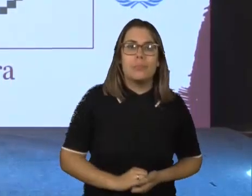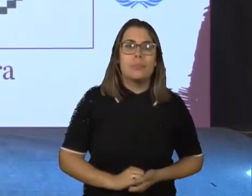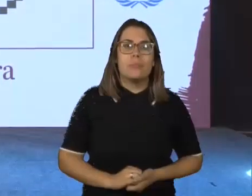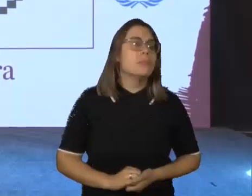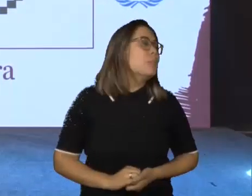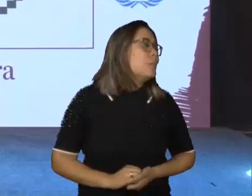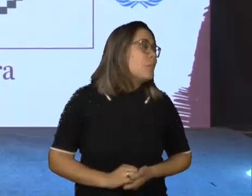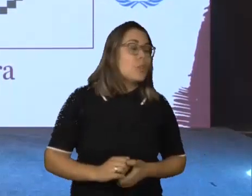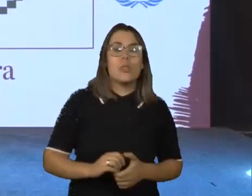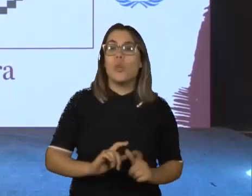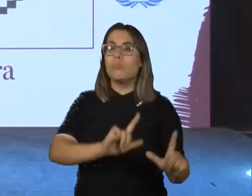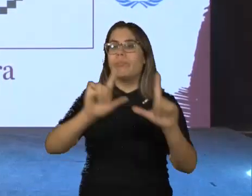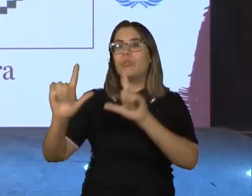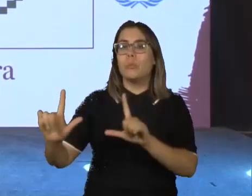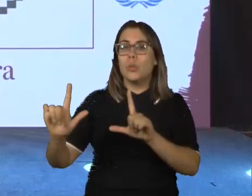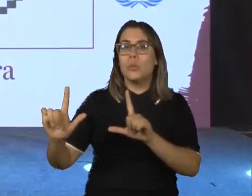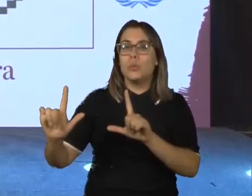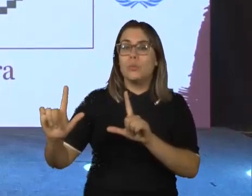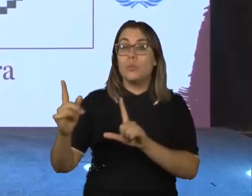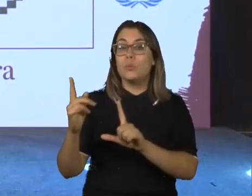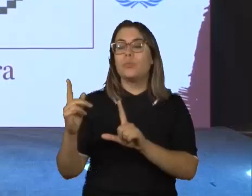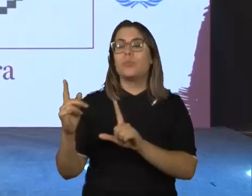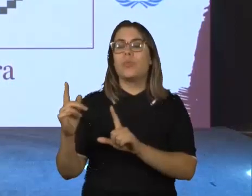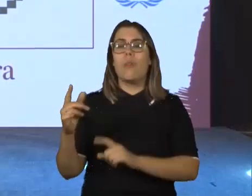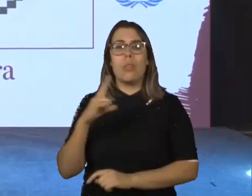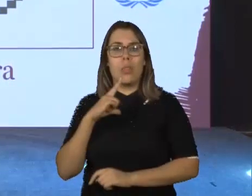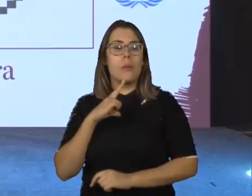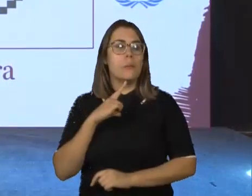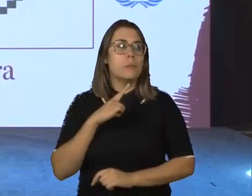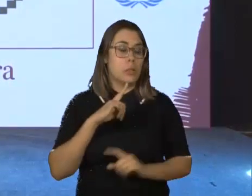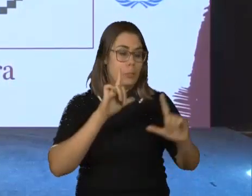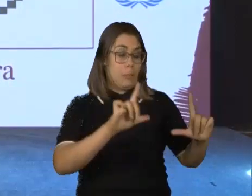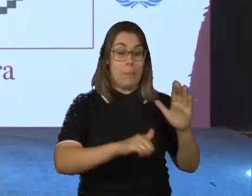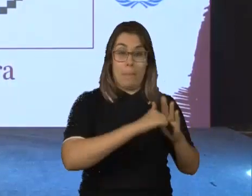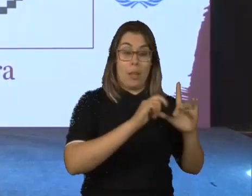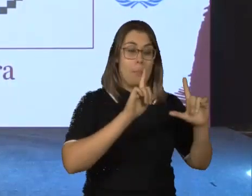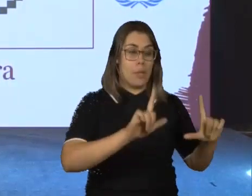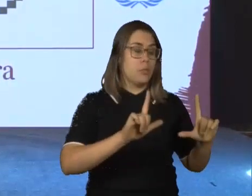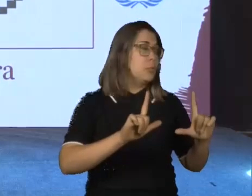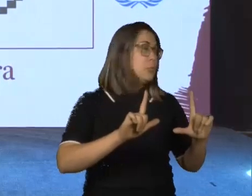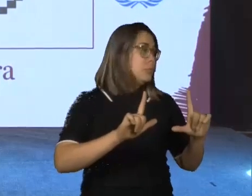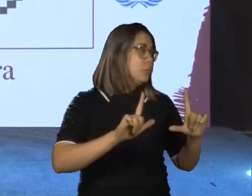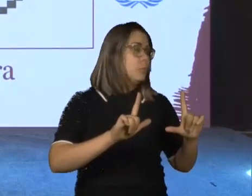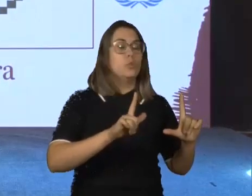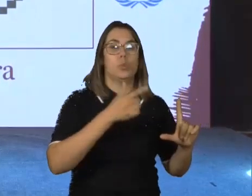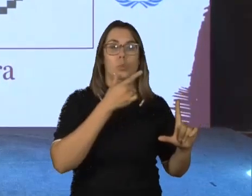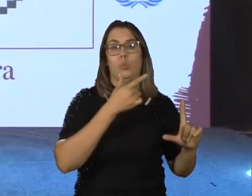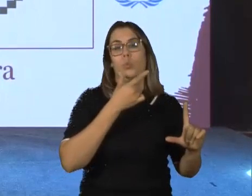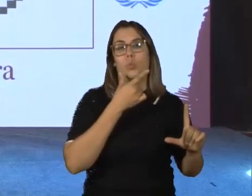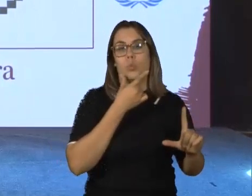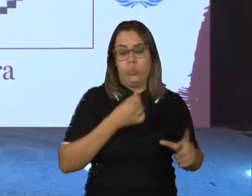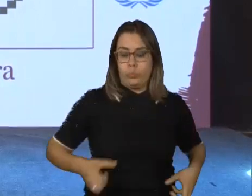nessa segunda imagem, eu tenho... Então, eu vou descrever as duas imagens. eu tenho um cadeirante